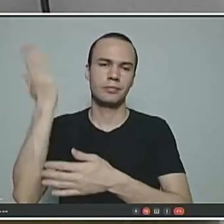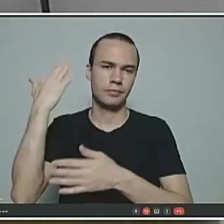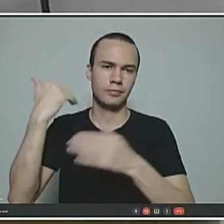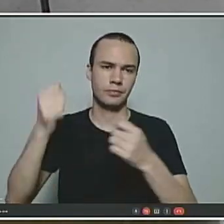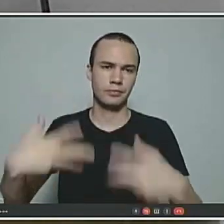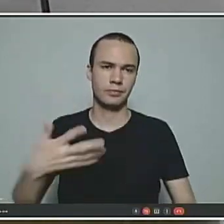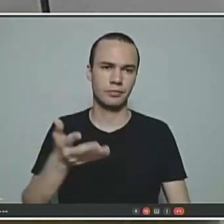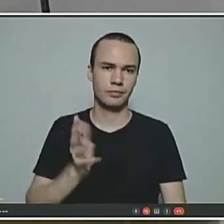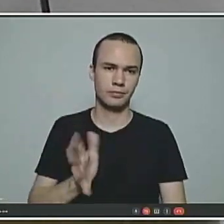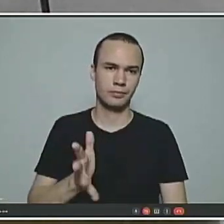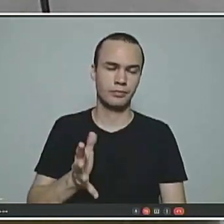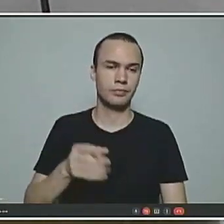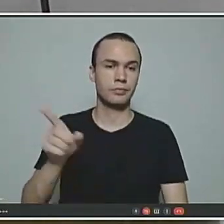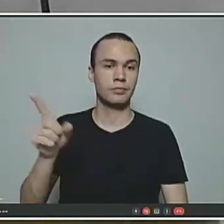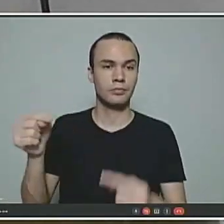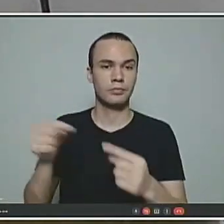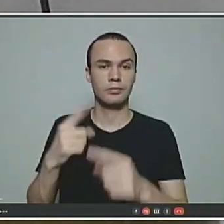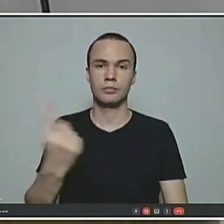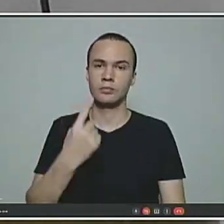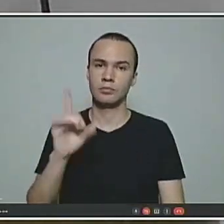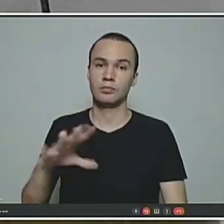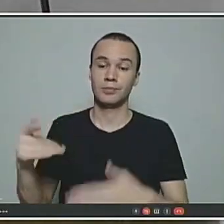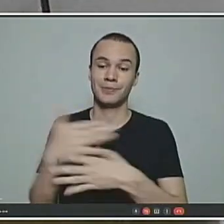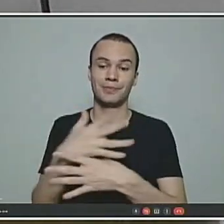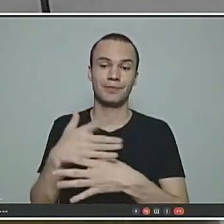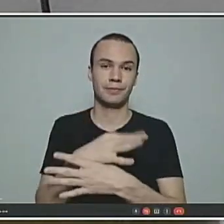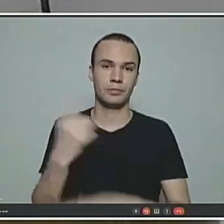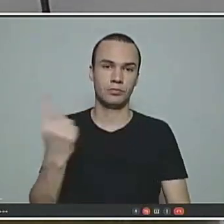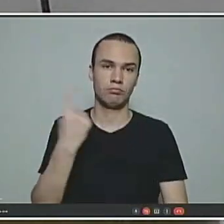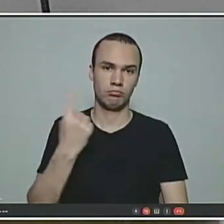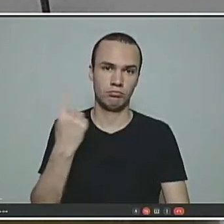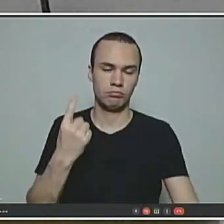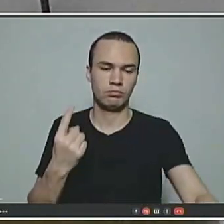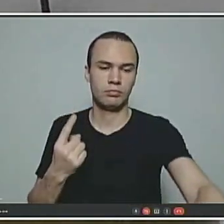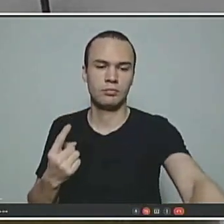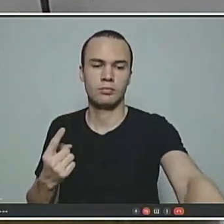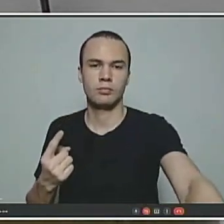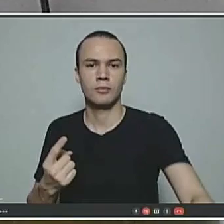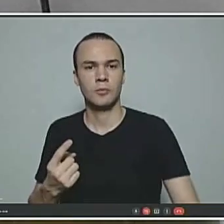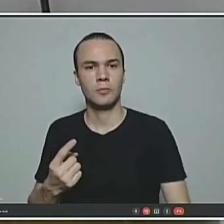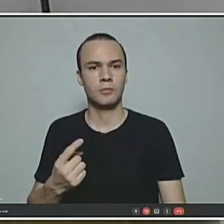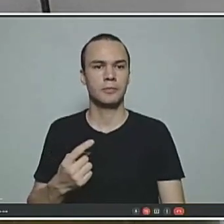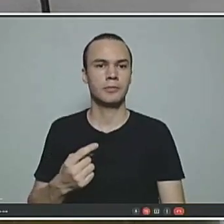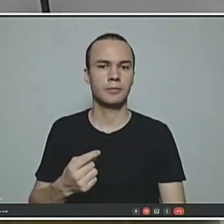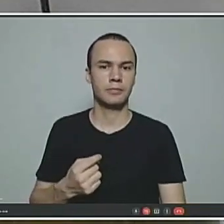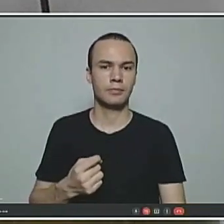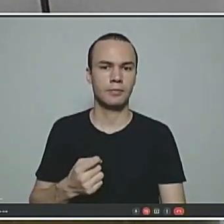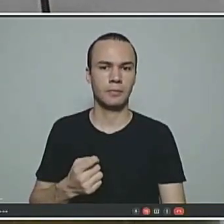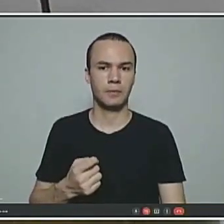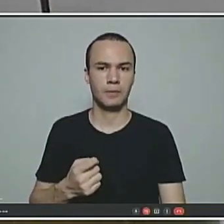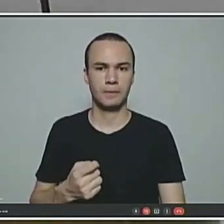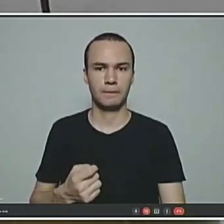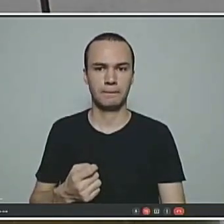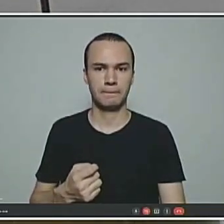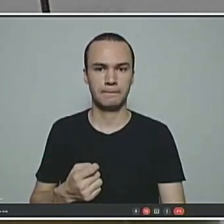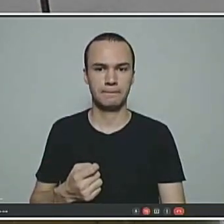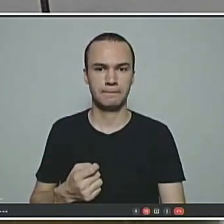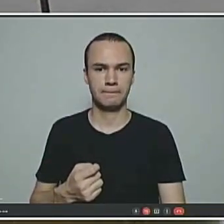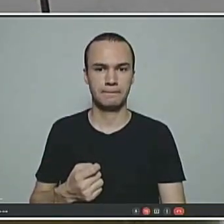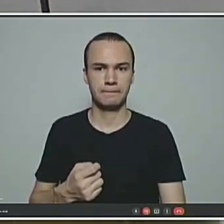sobre independência e autonomia do município. Então, proposição do sindicato. Que